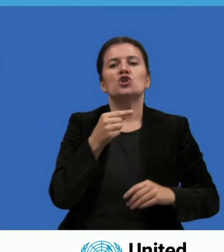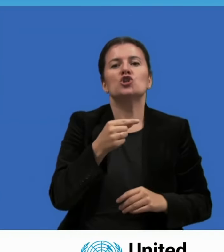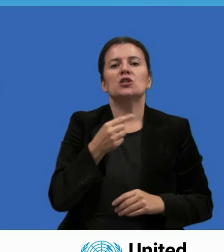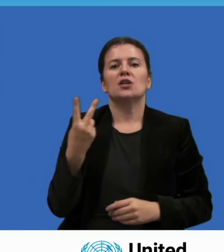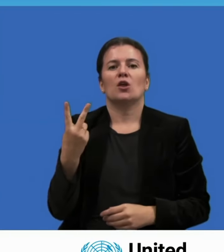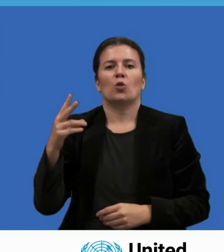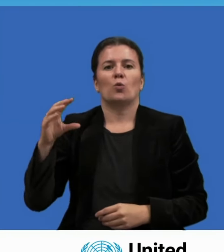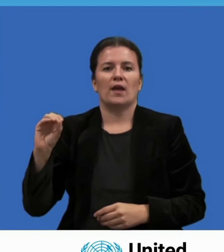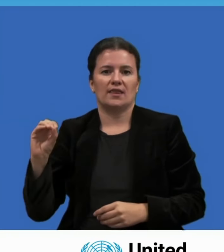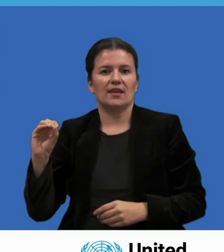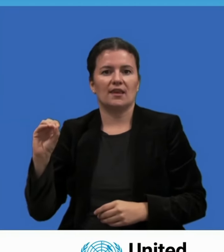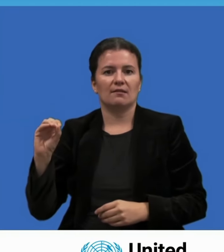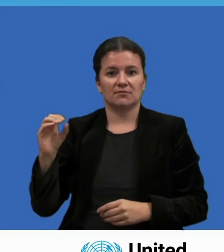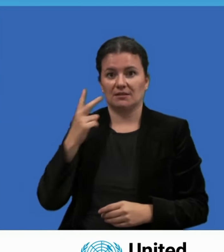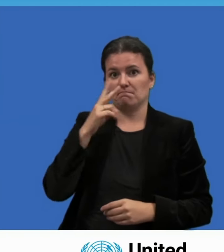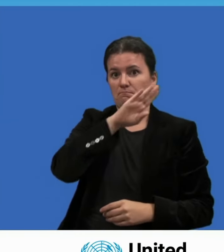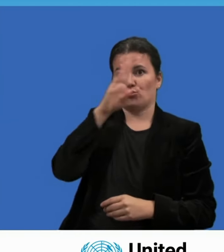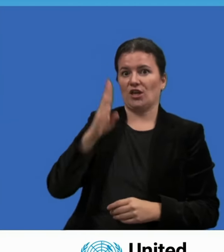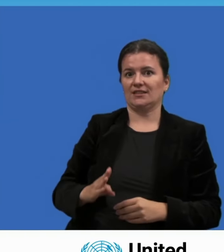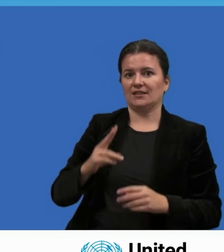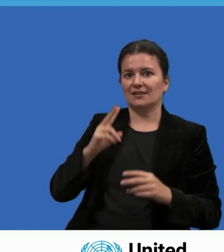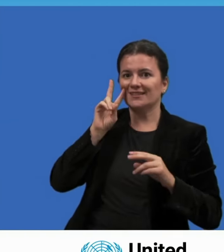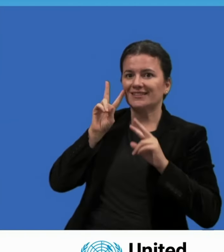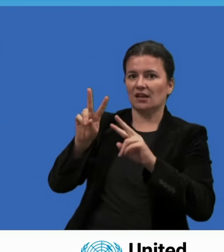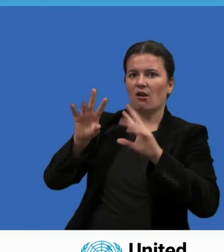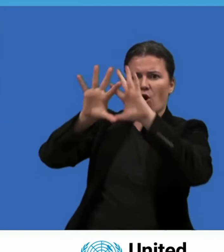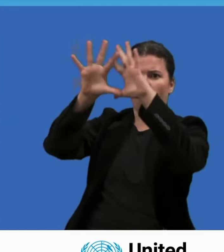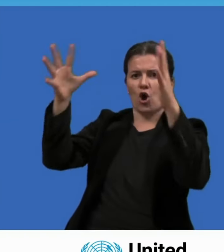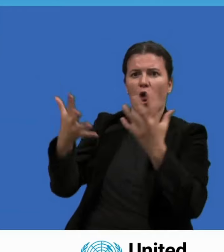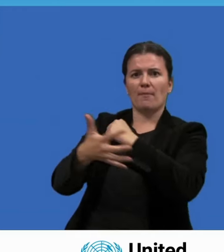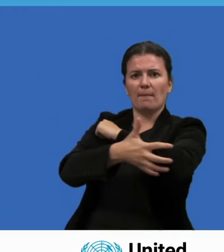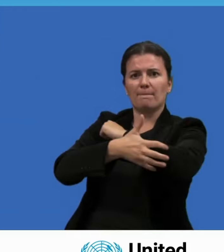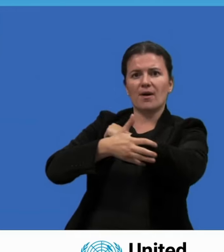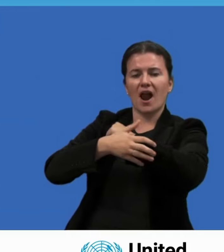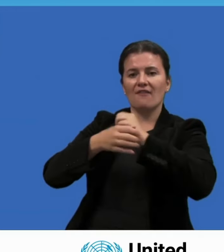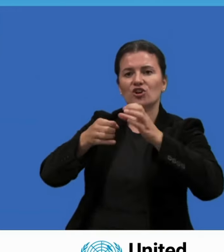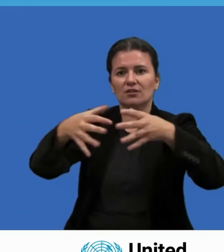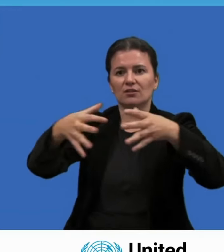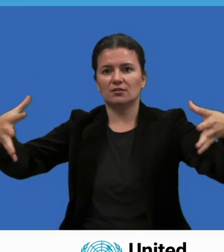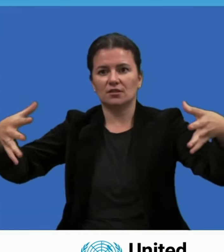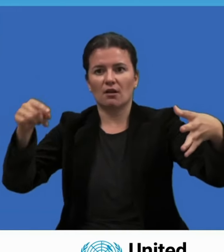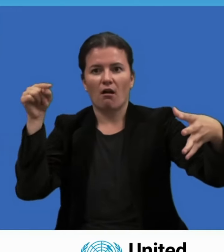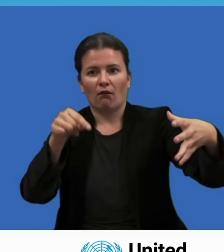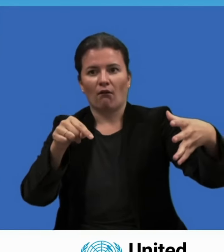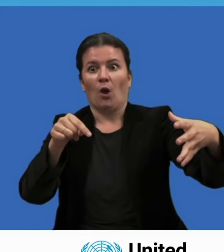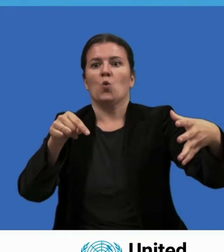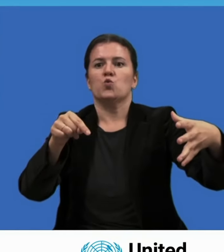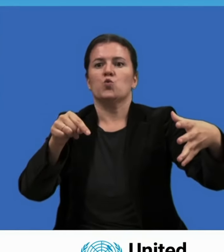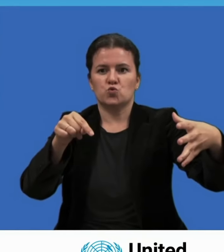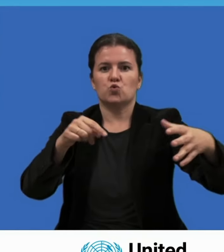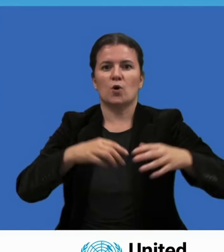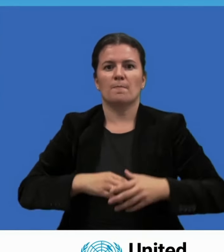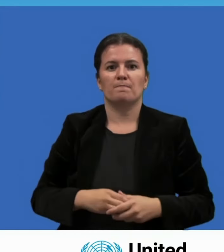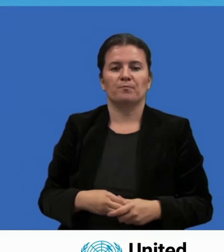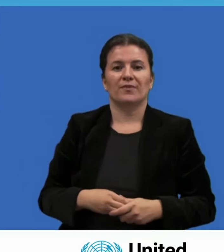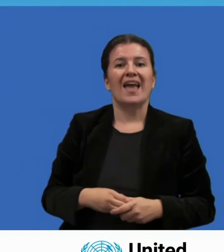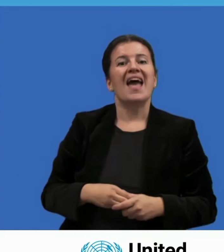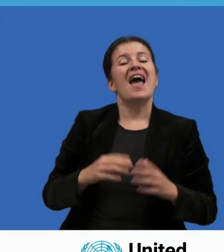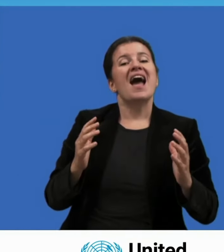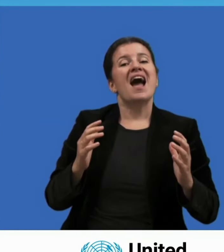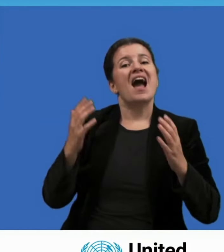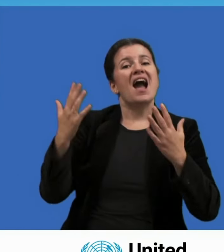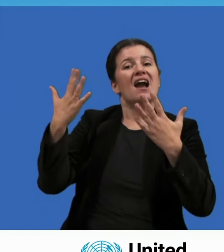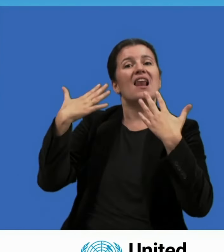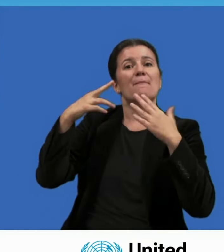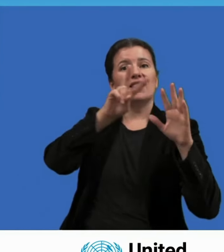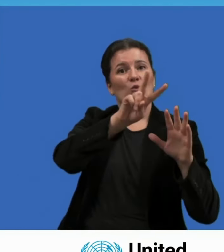flagelos. Na COP28 do Clima, o mundo realizou um balanço global da implementação das metas do Acordo de